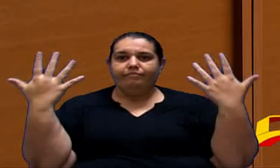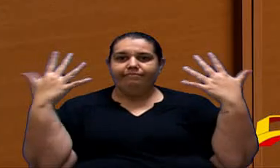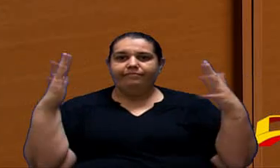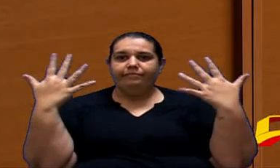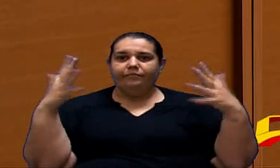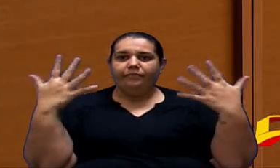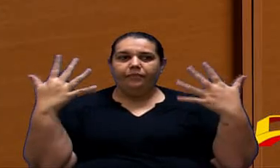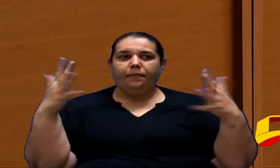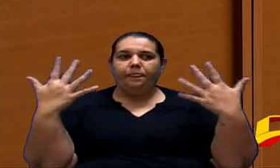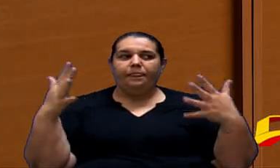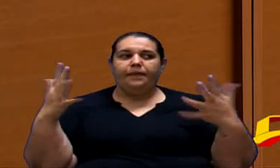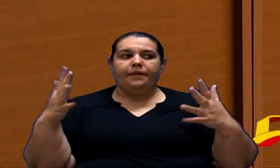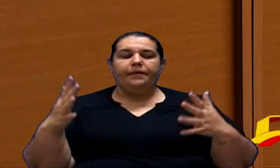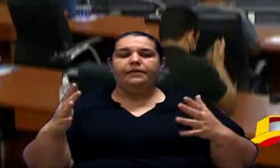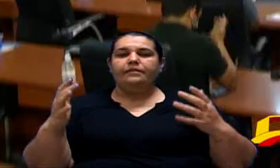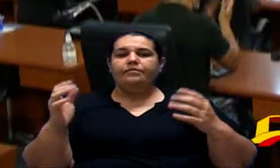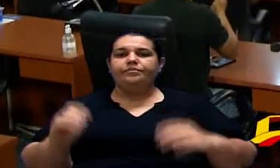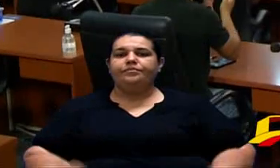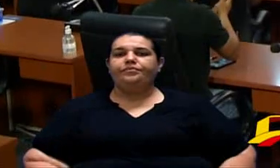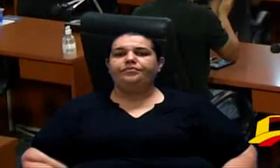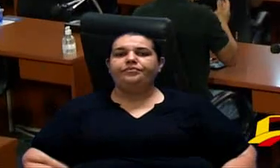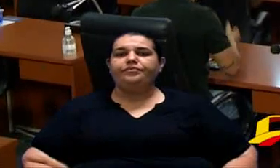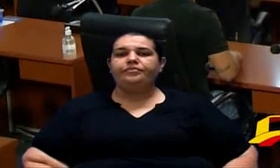declaro encerrado da sessão a